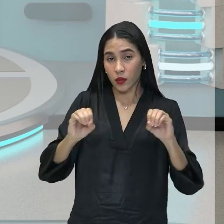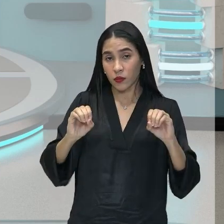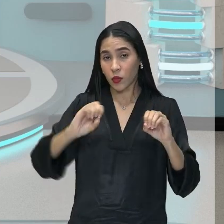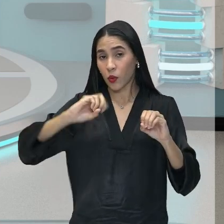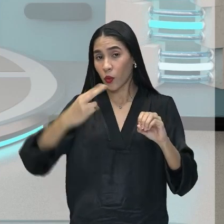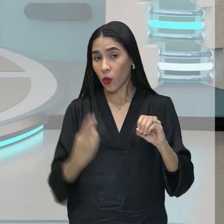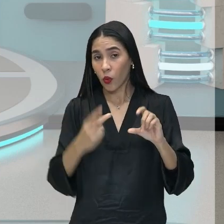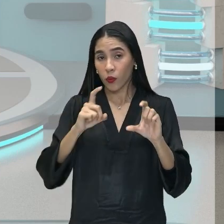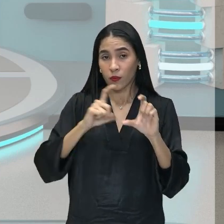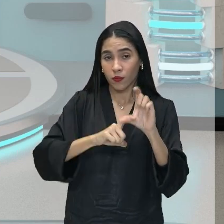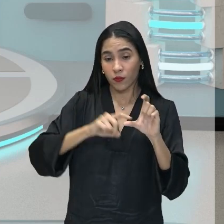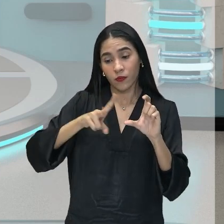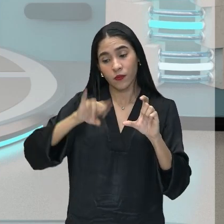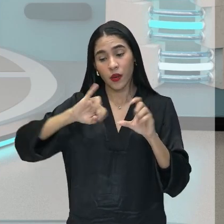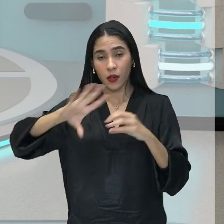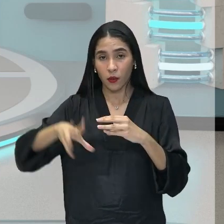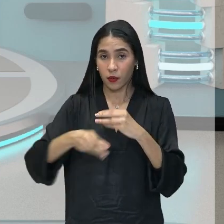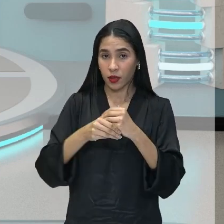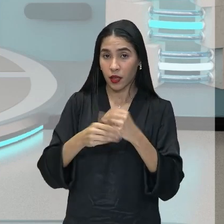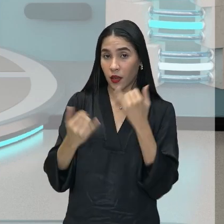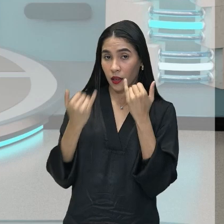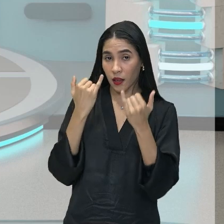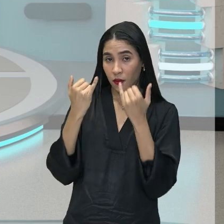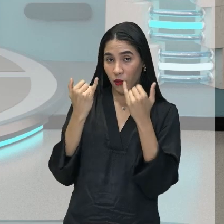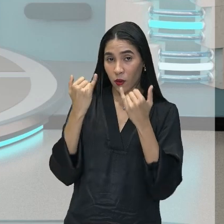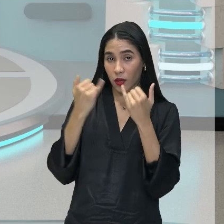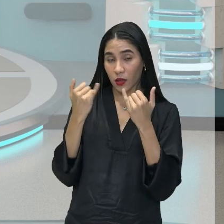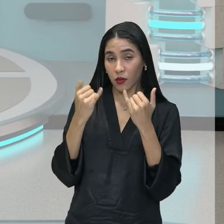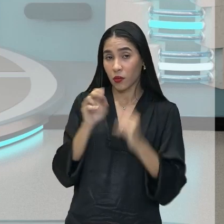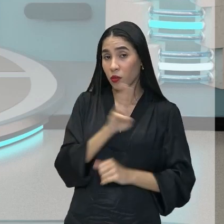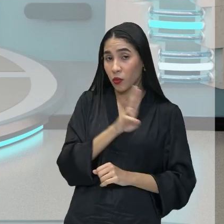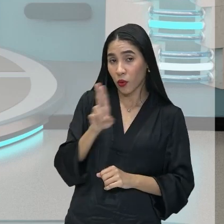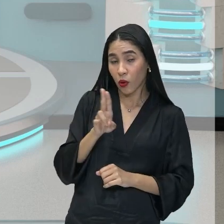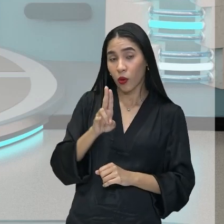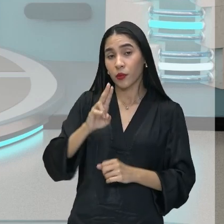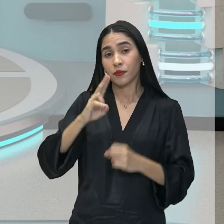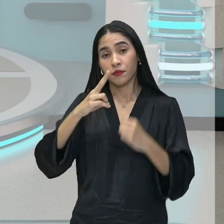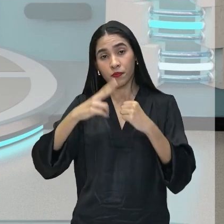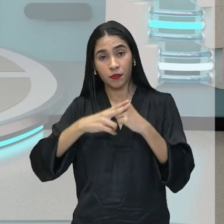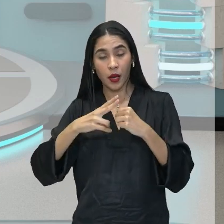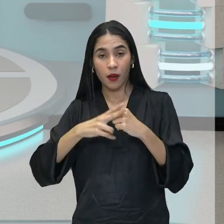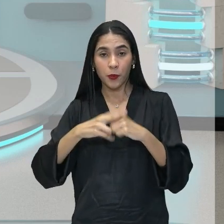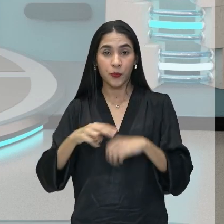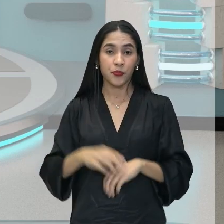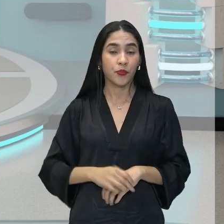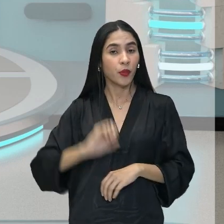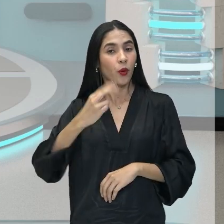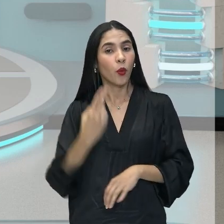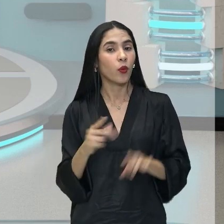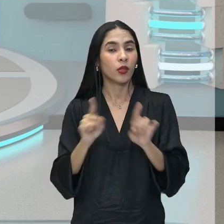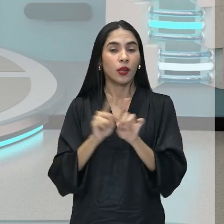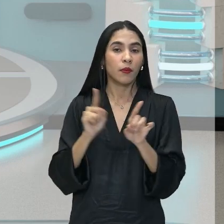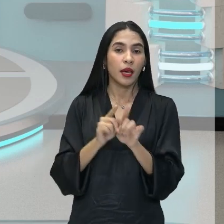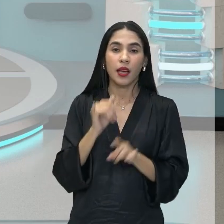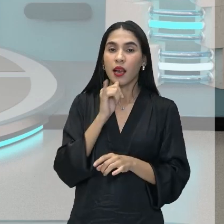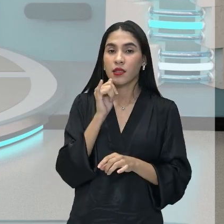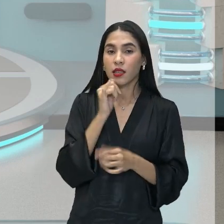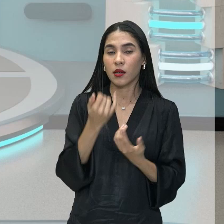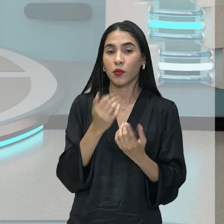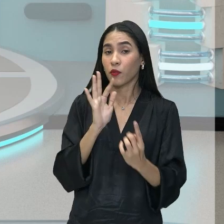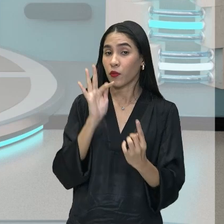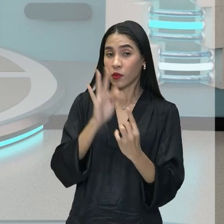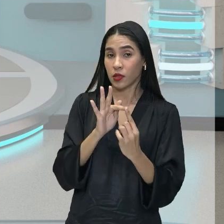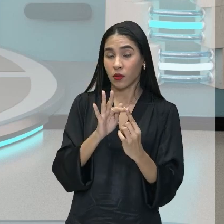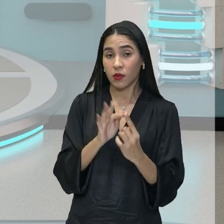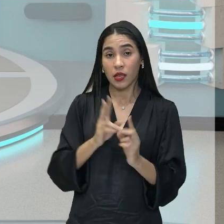subordinada vai completar a informação de um nome, de um verbo, ok? Ou vai estar exercendo ali determinada função.